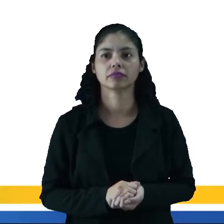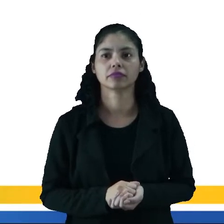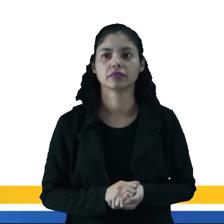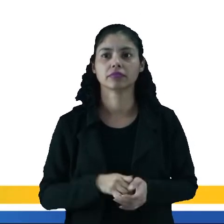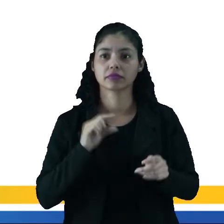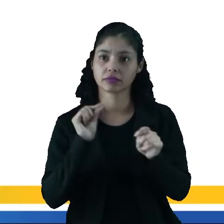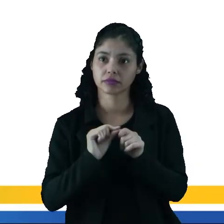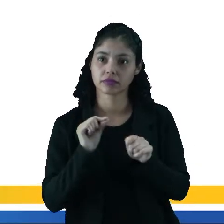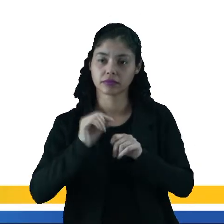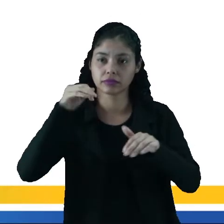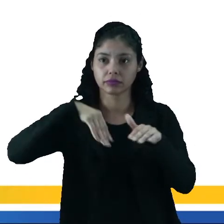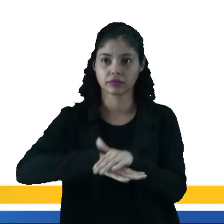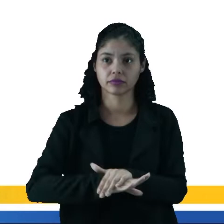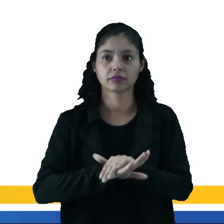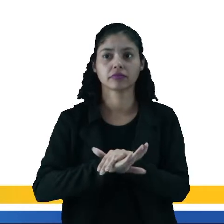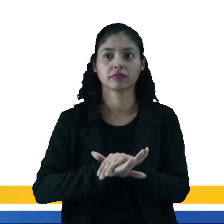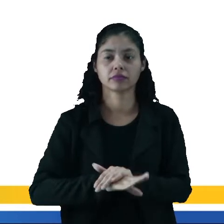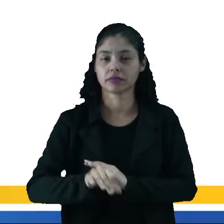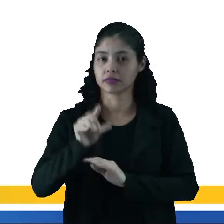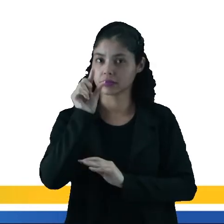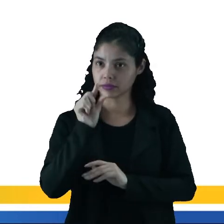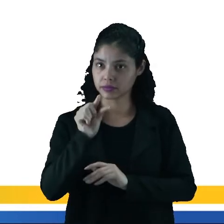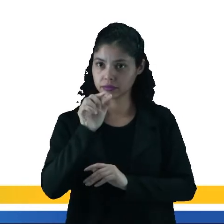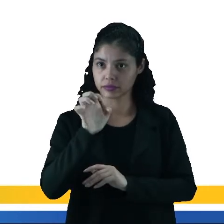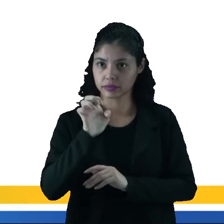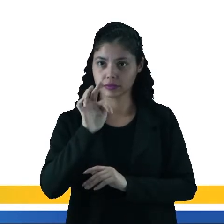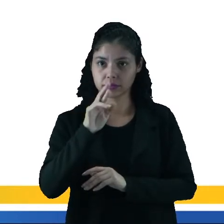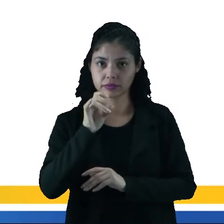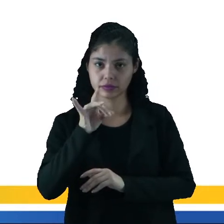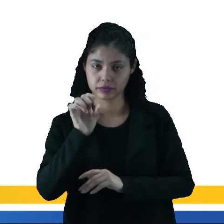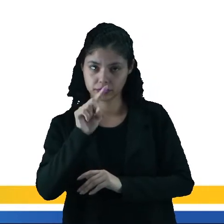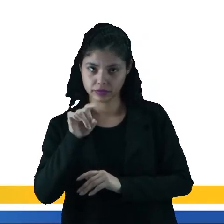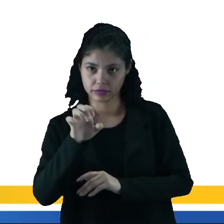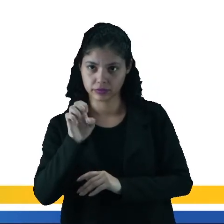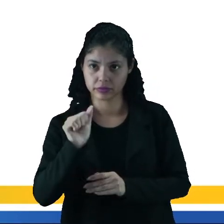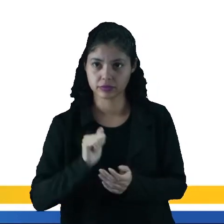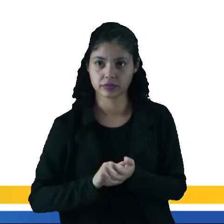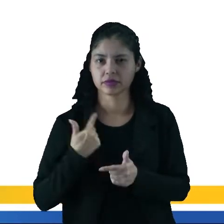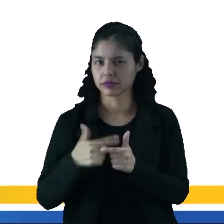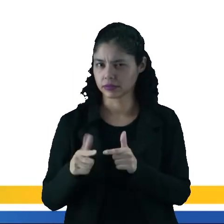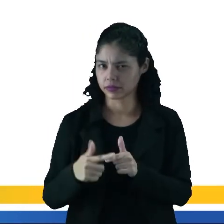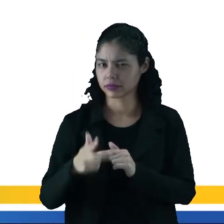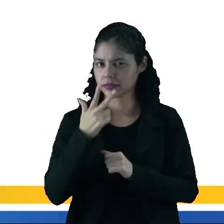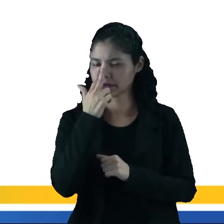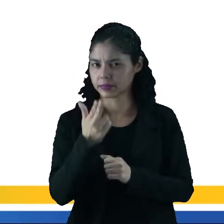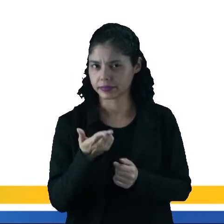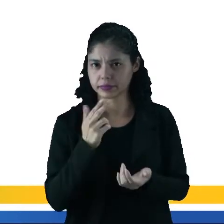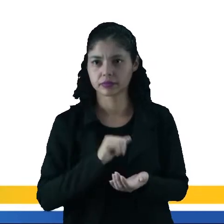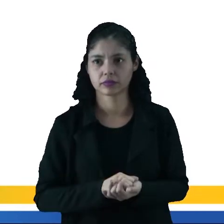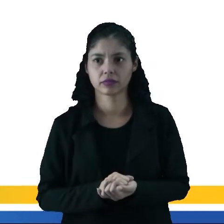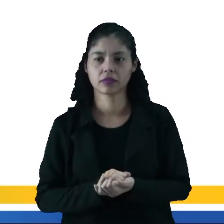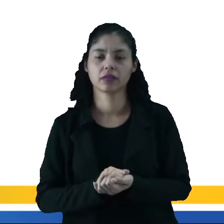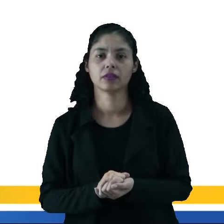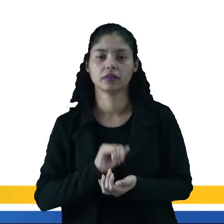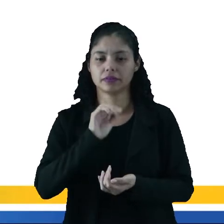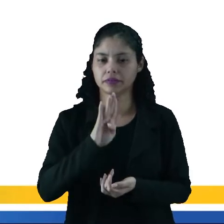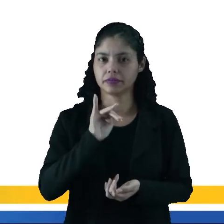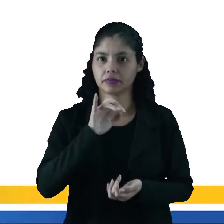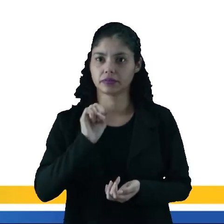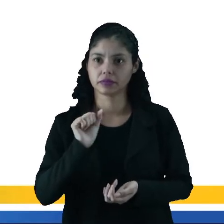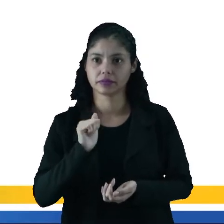formatos de armazenamento de energia são pouco eficazes, né? É um problema semelhante ao que nós vimos no caso da